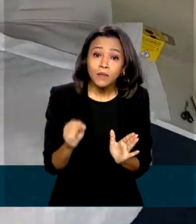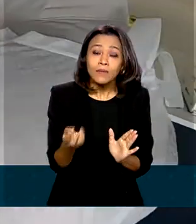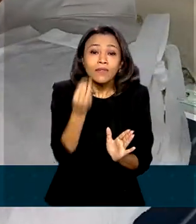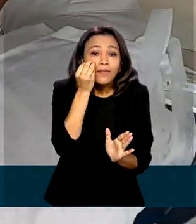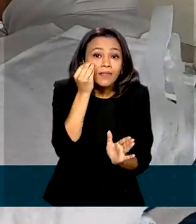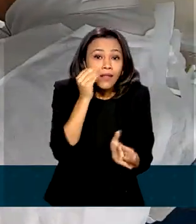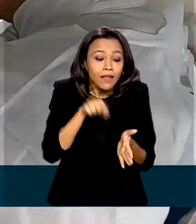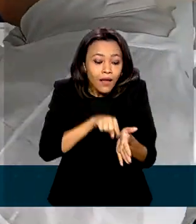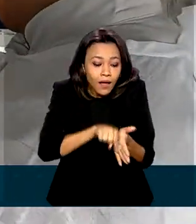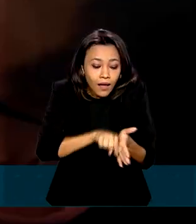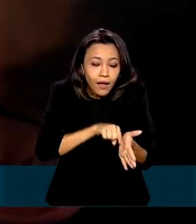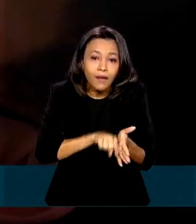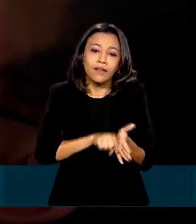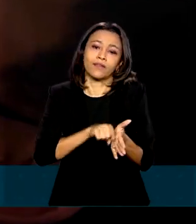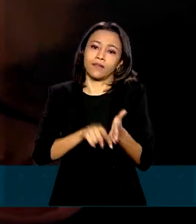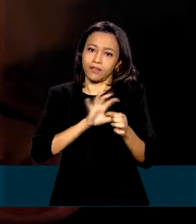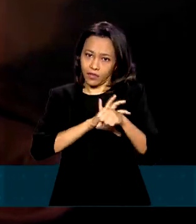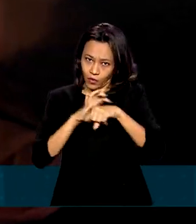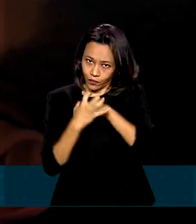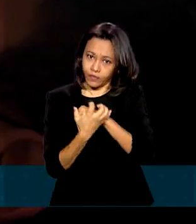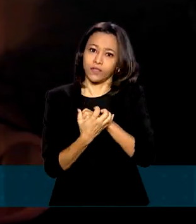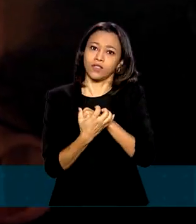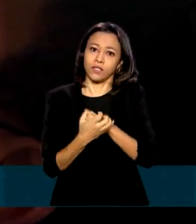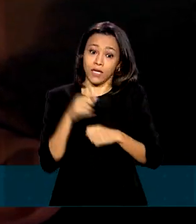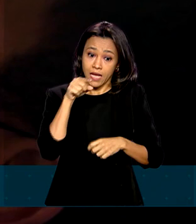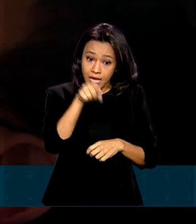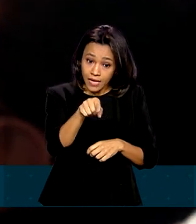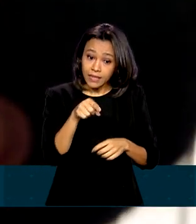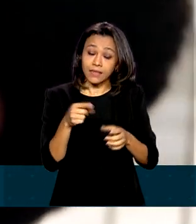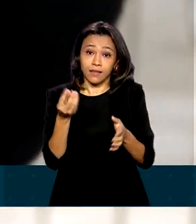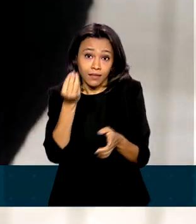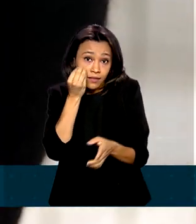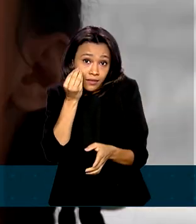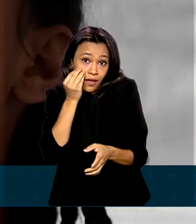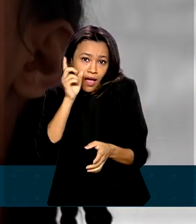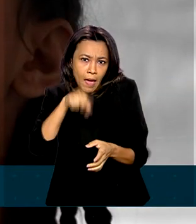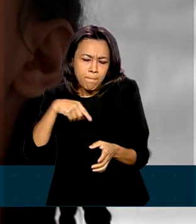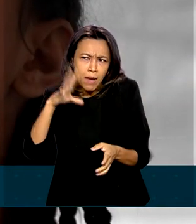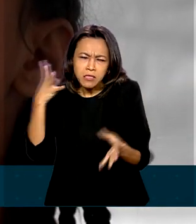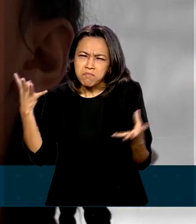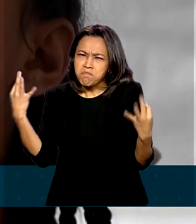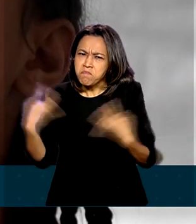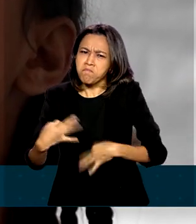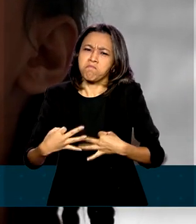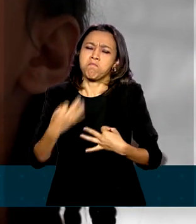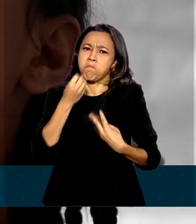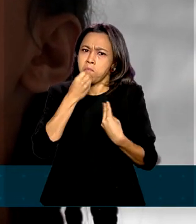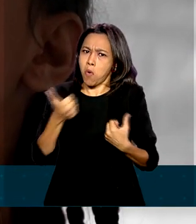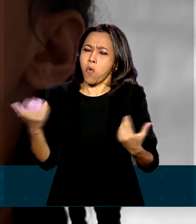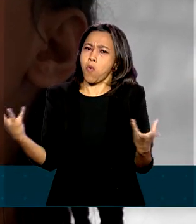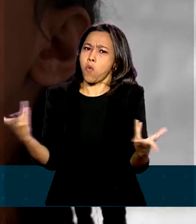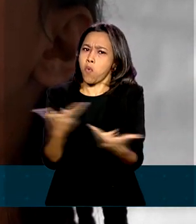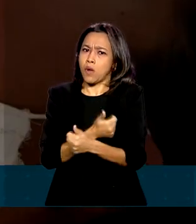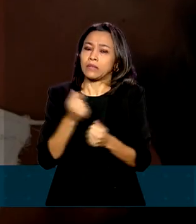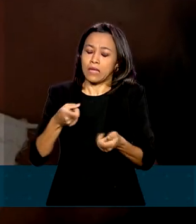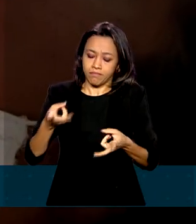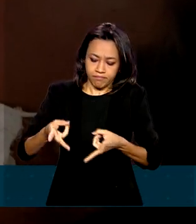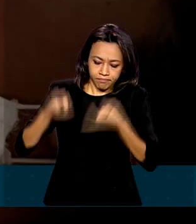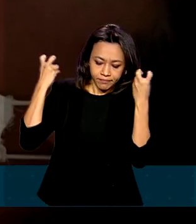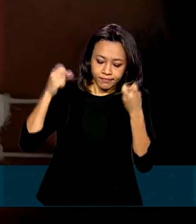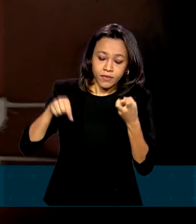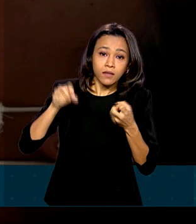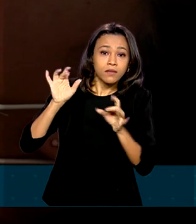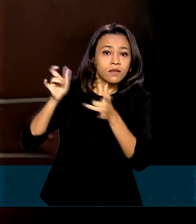da Covid-19. O teste molecular é considerado mais completo e eficiente porque consegue detectar o material